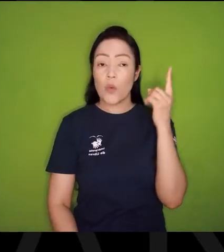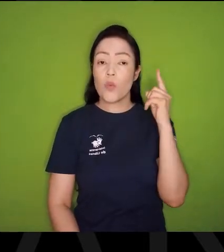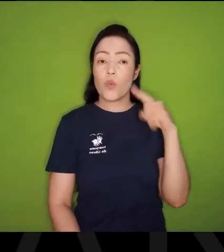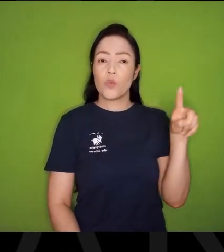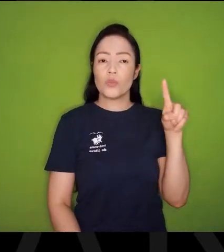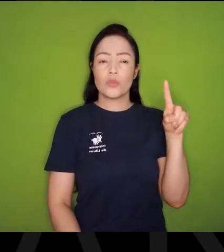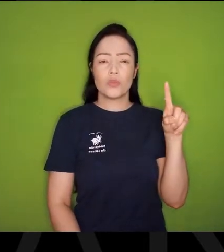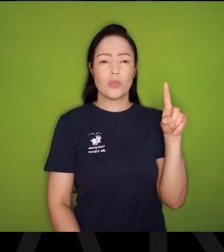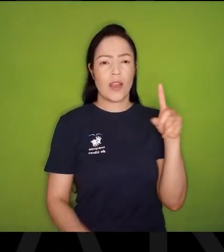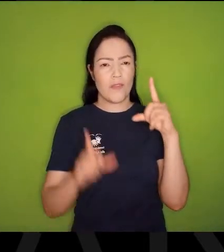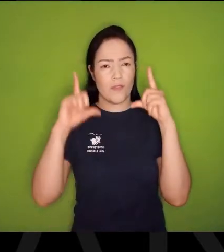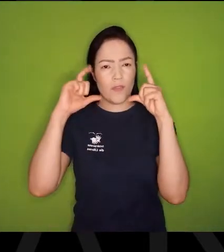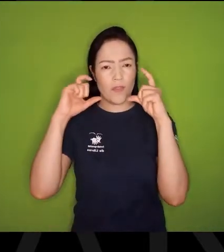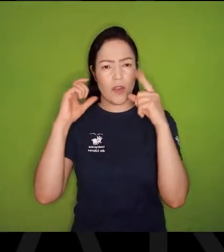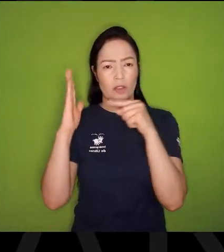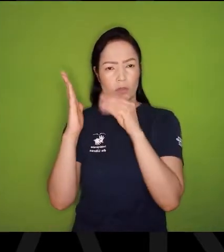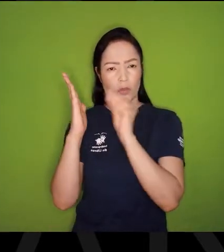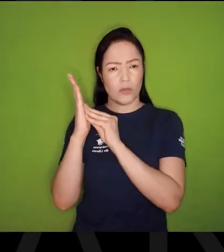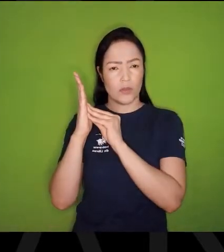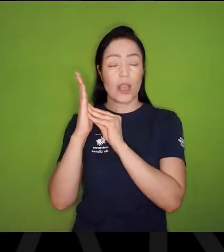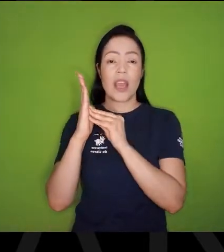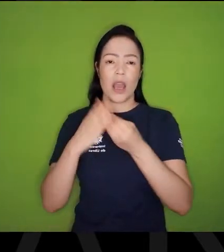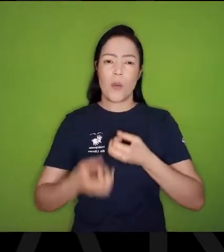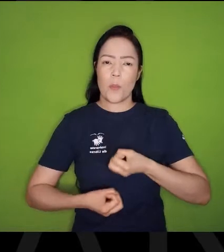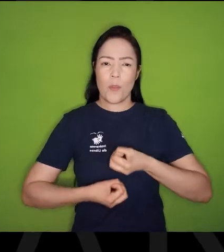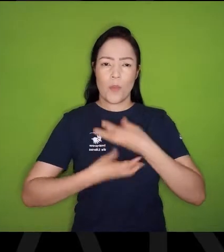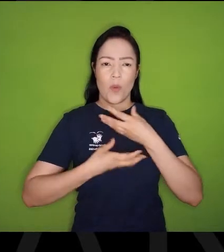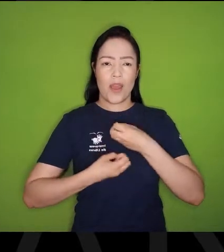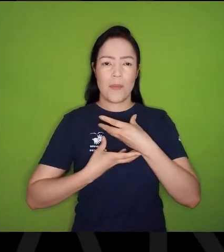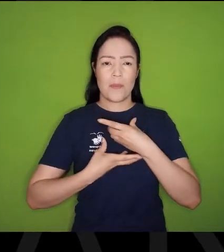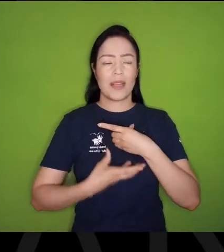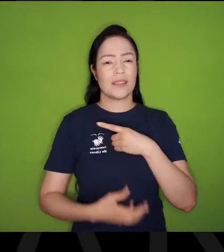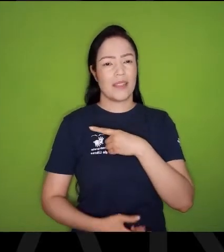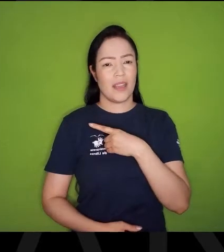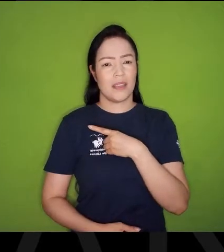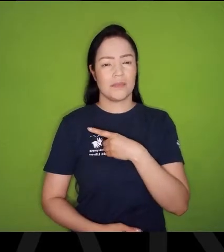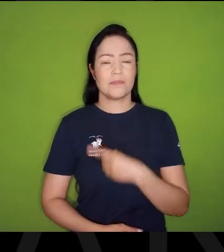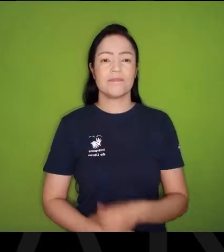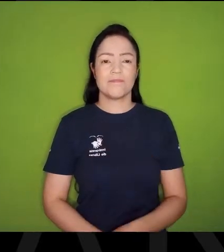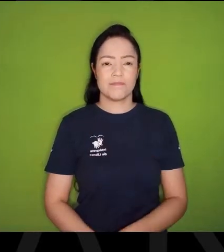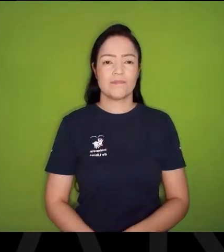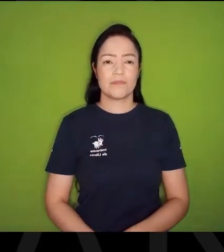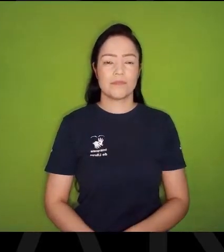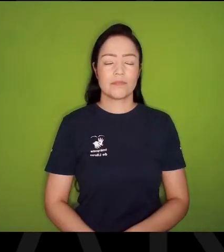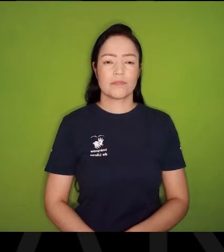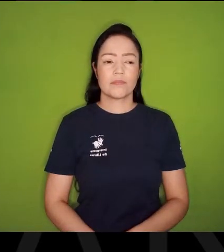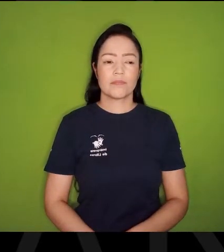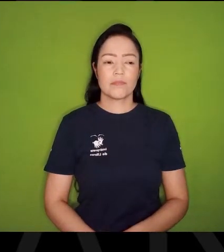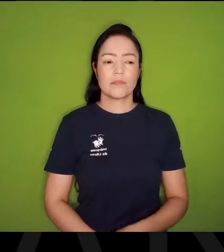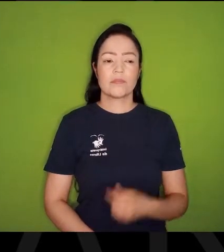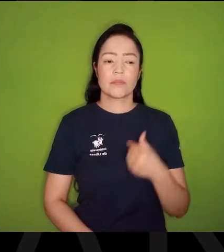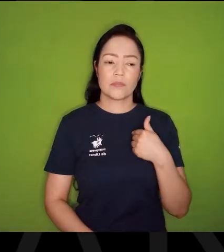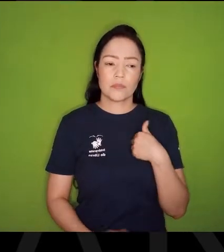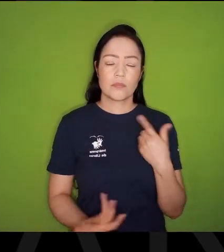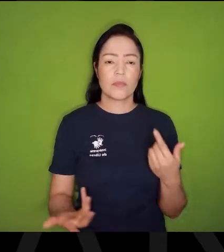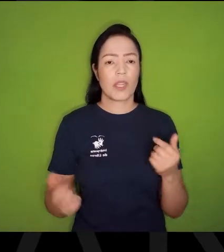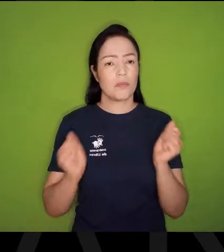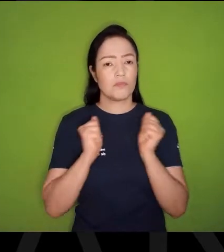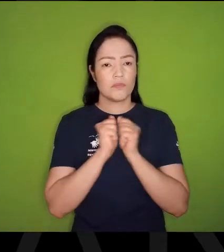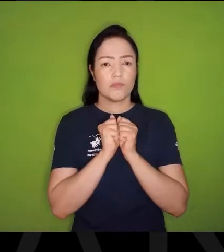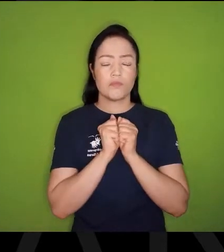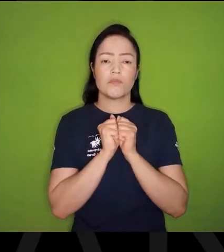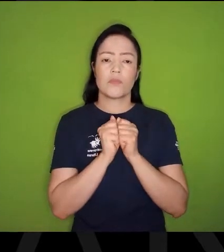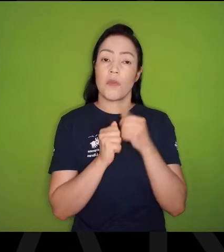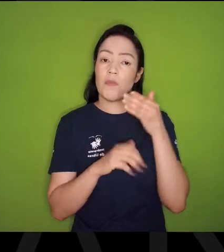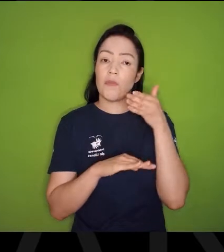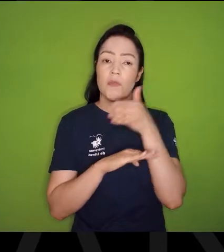biografia, E este poema estava lá, Do lado. Aí, Com o Mário de Andrade, Eu fui, Aí